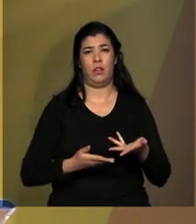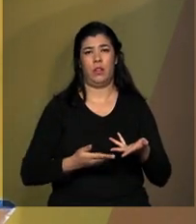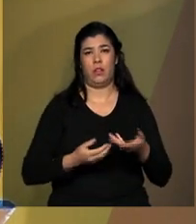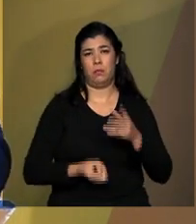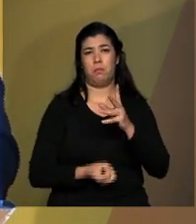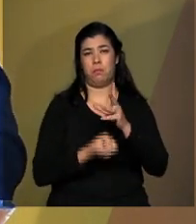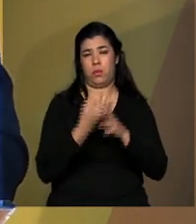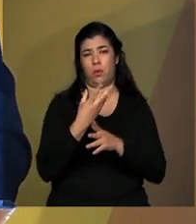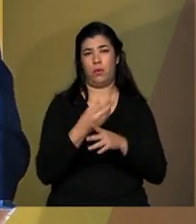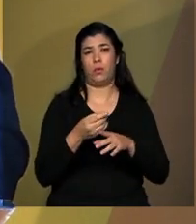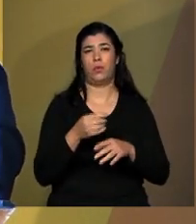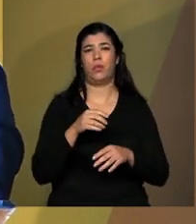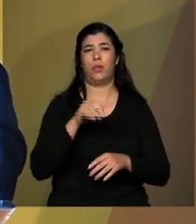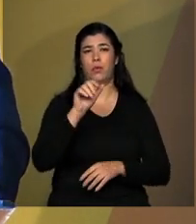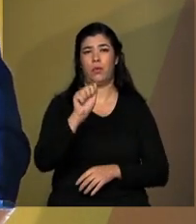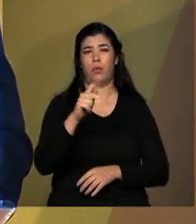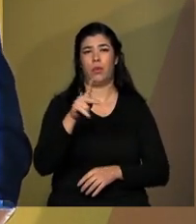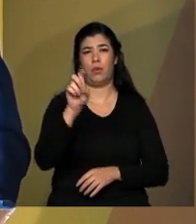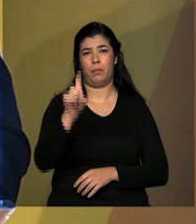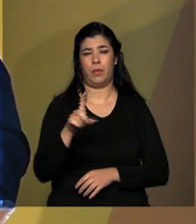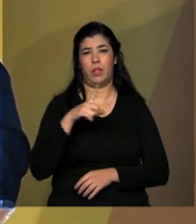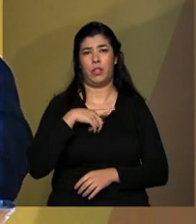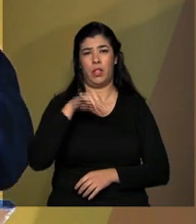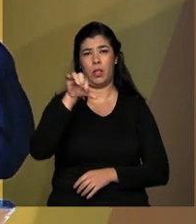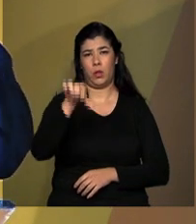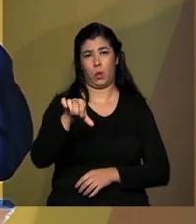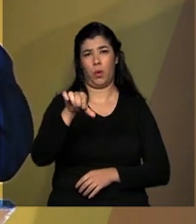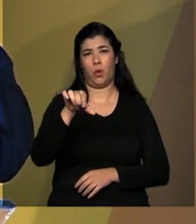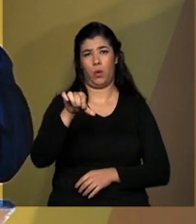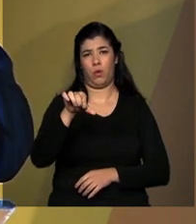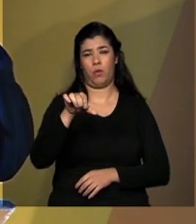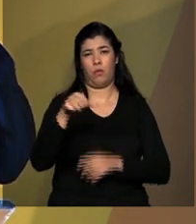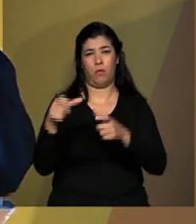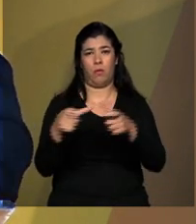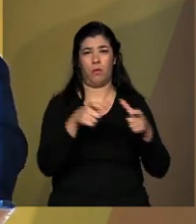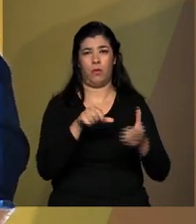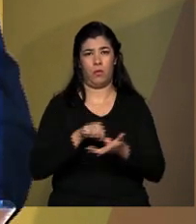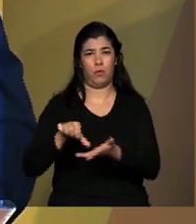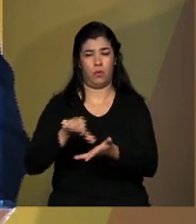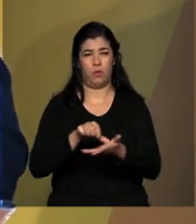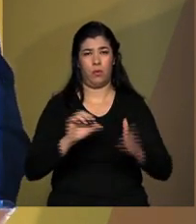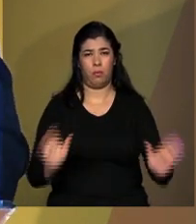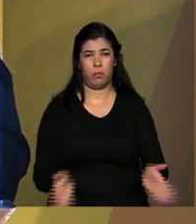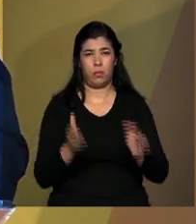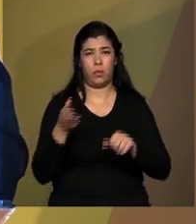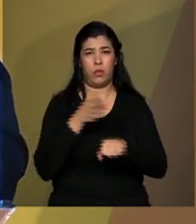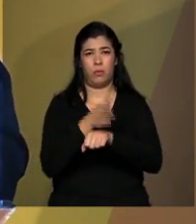brasileiros. Apex tem nove escritórios no exterior, promovendo exportações e investimentos.